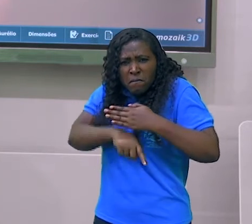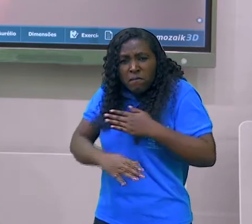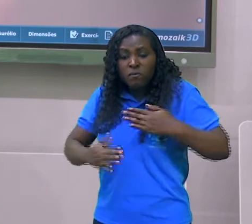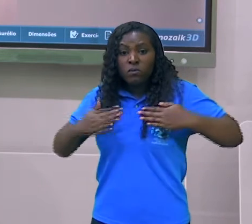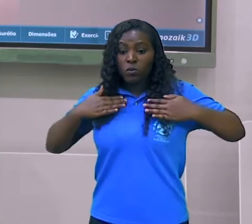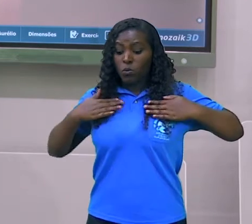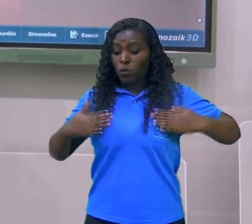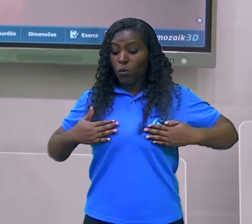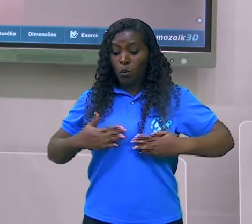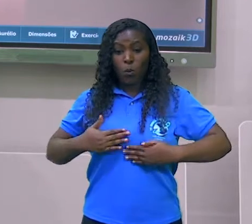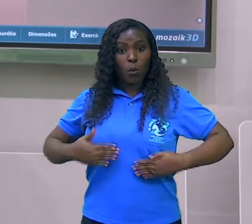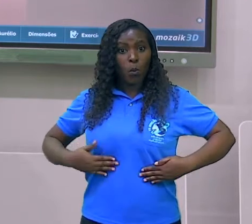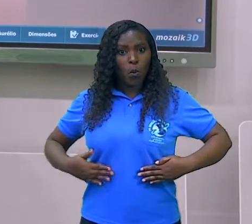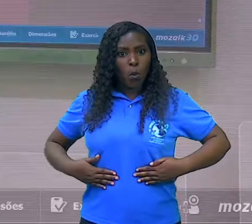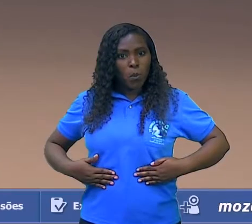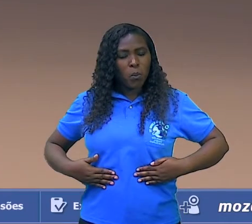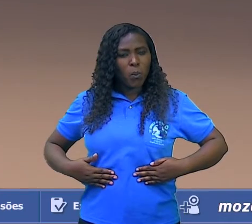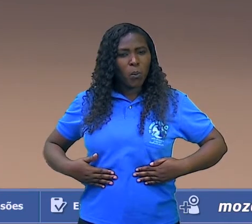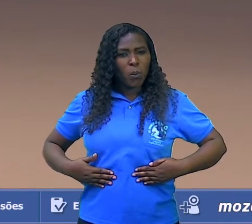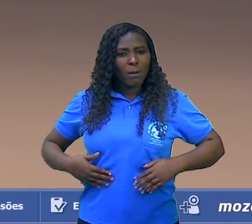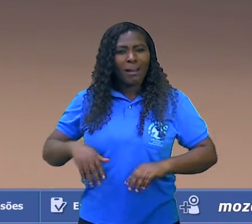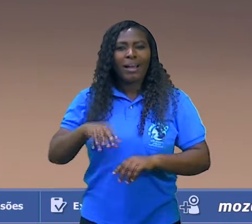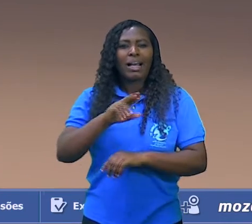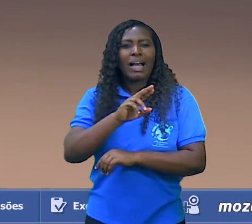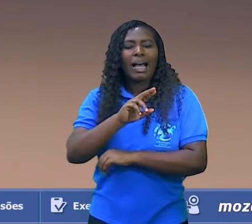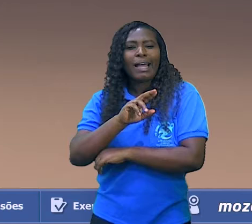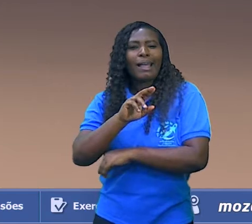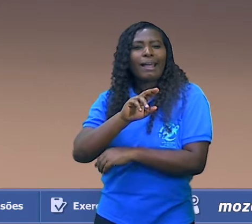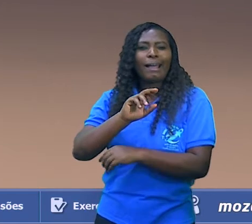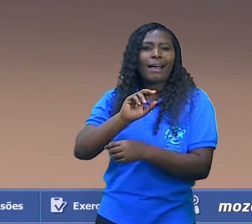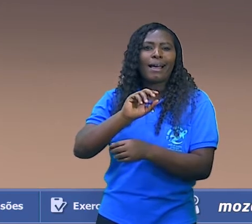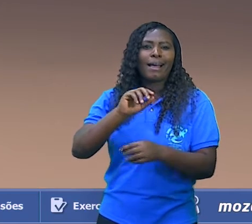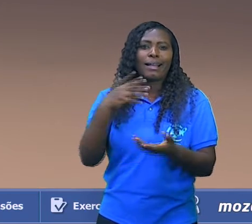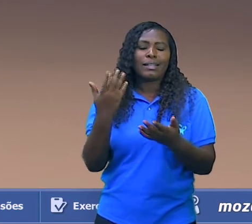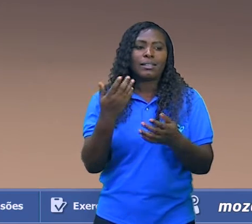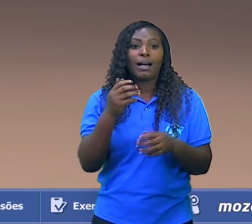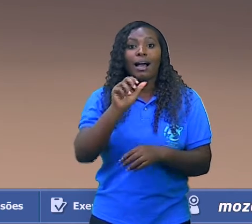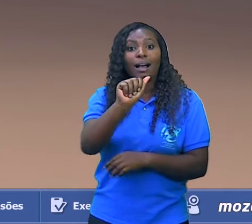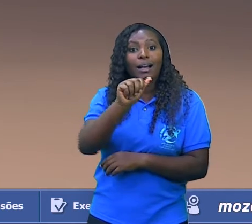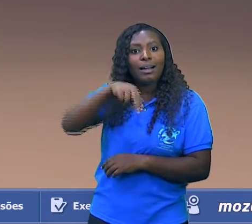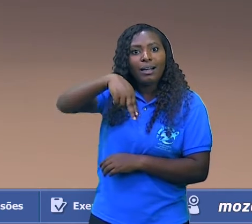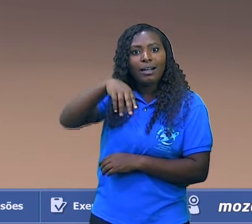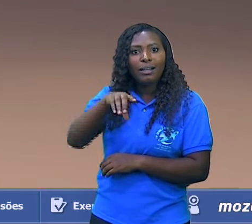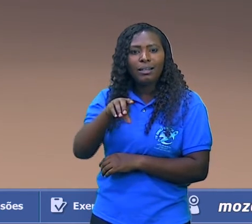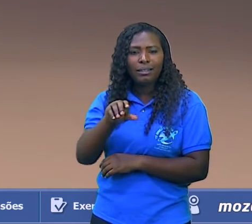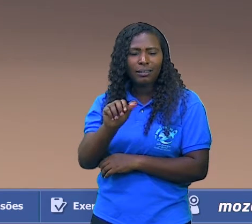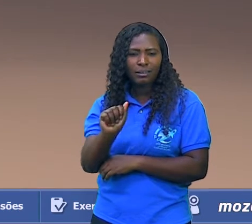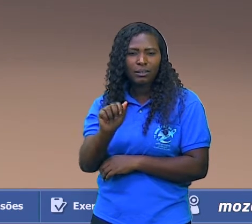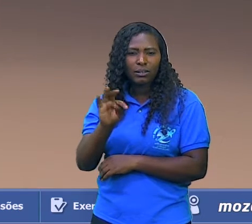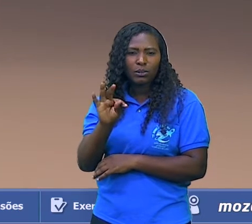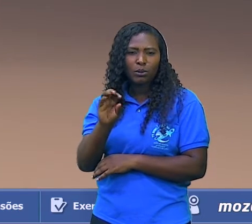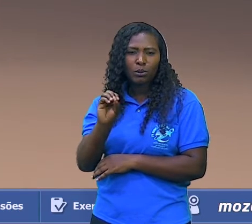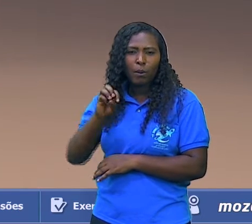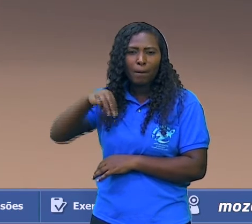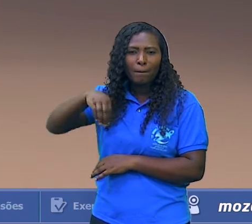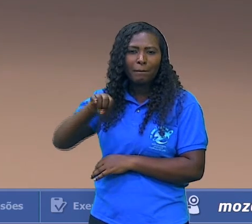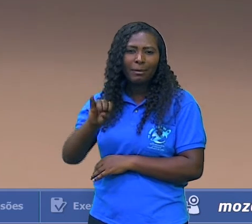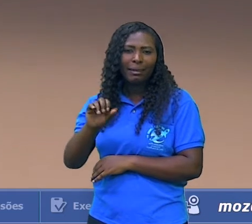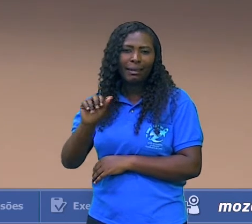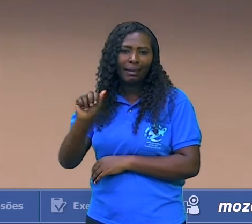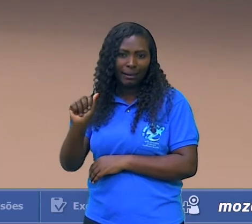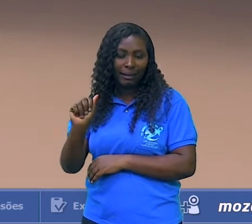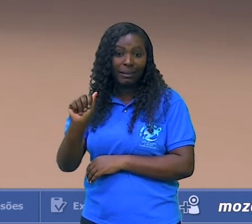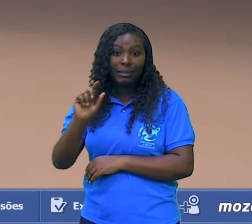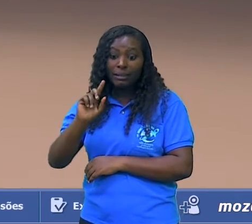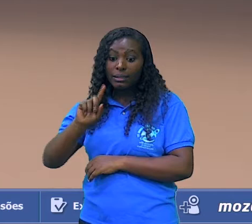depois vai ser difundido ou vai ser reavivado com os renascentistas.